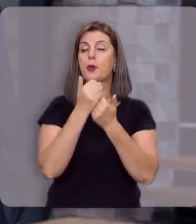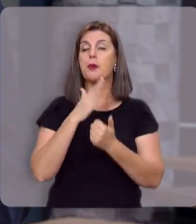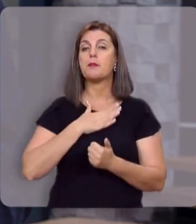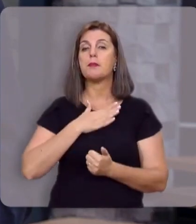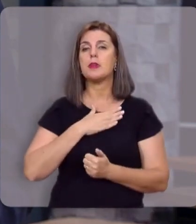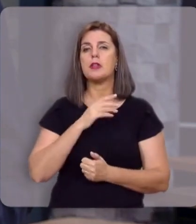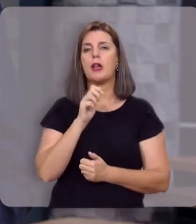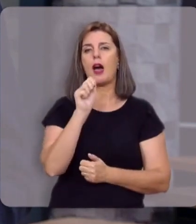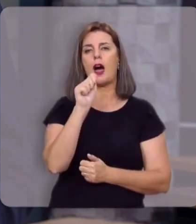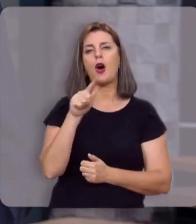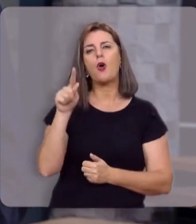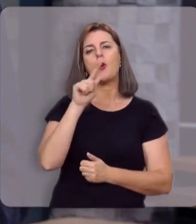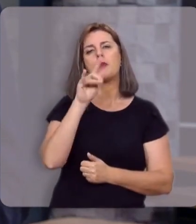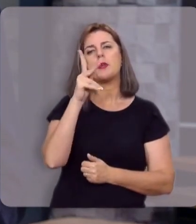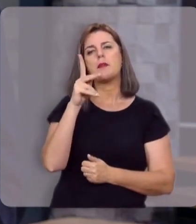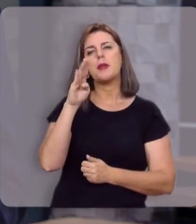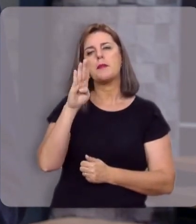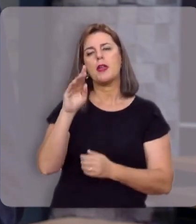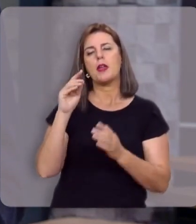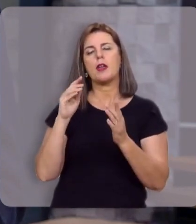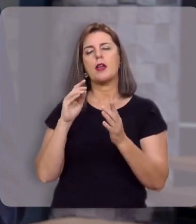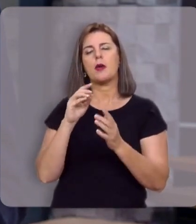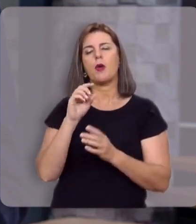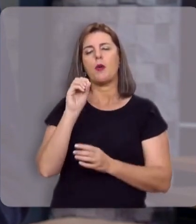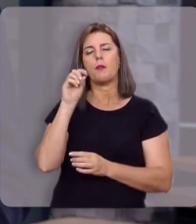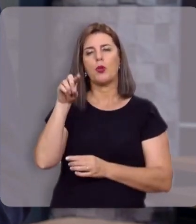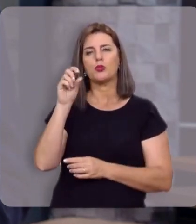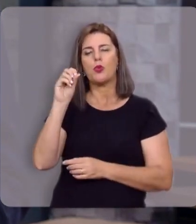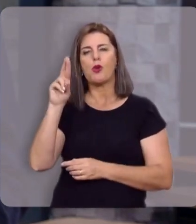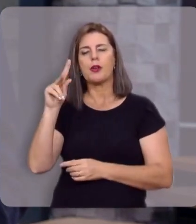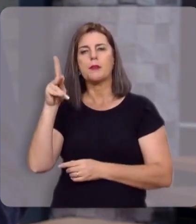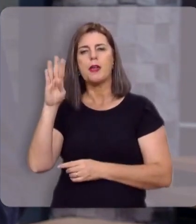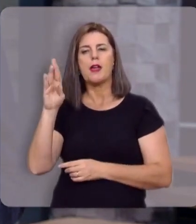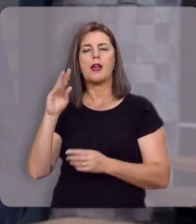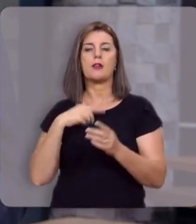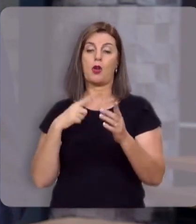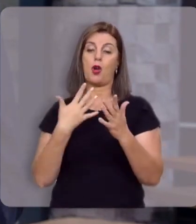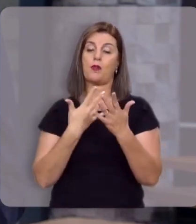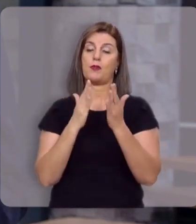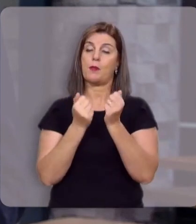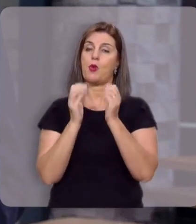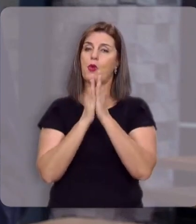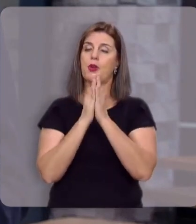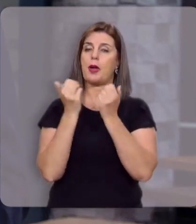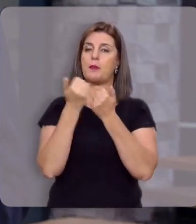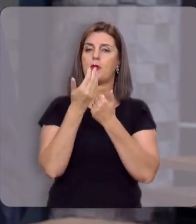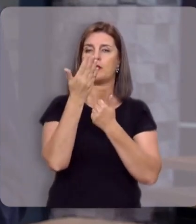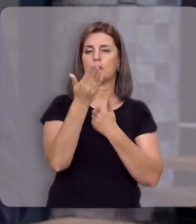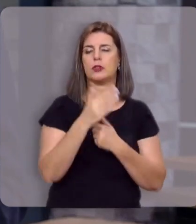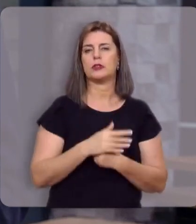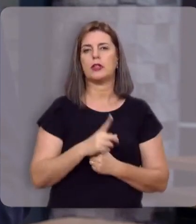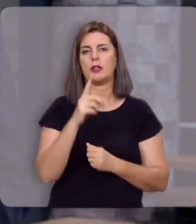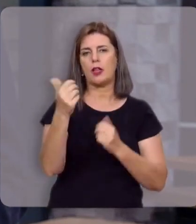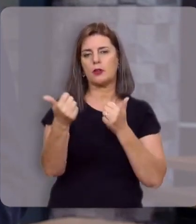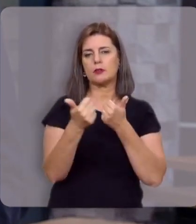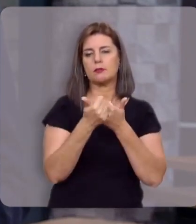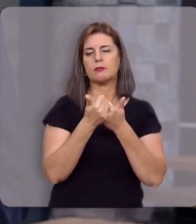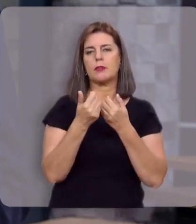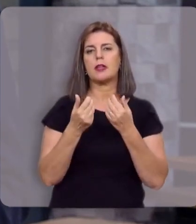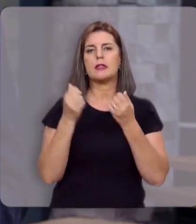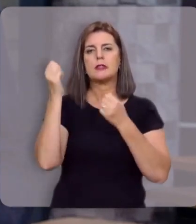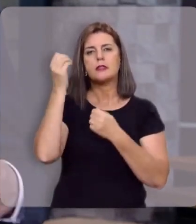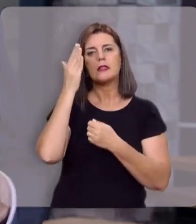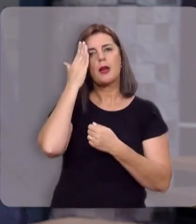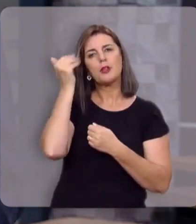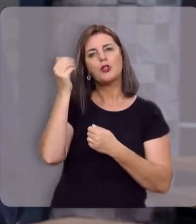orepormim arroba ipb.org.br e nós vamos orar por você e com você para que Deus